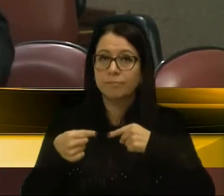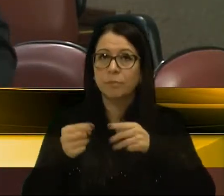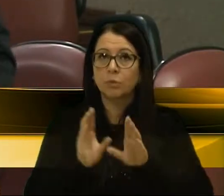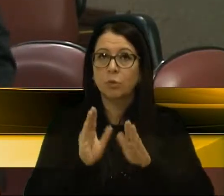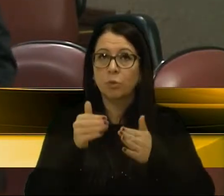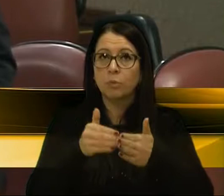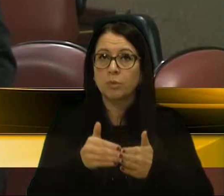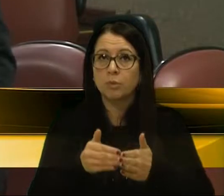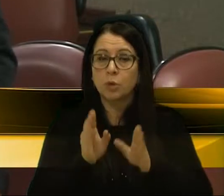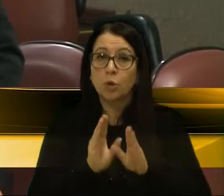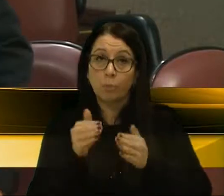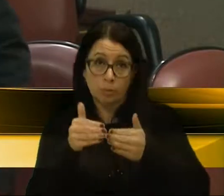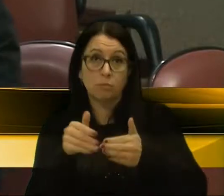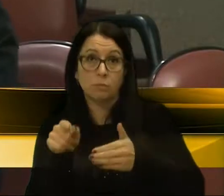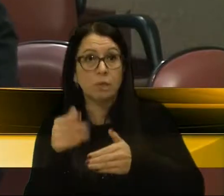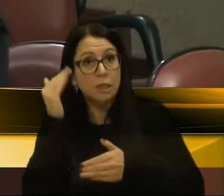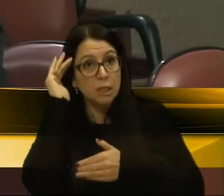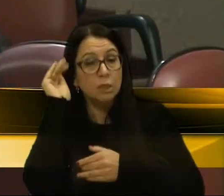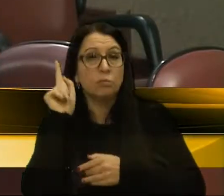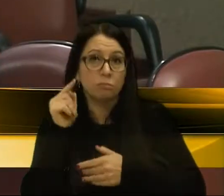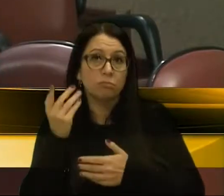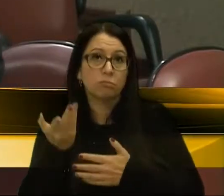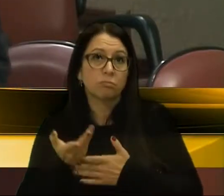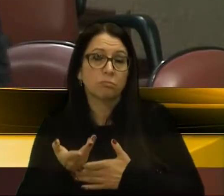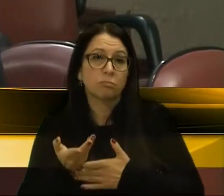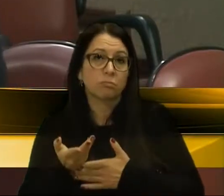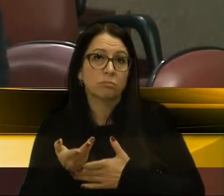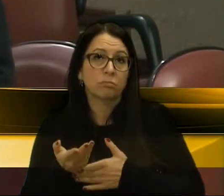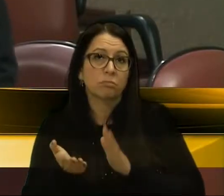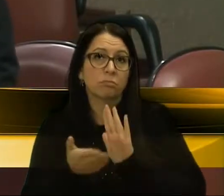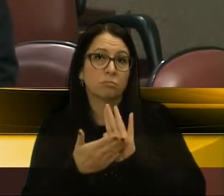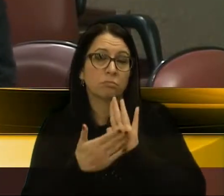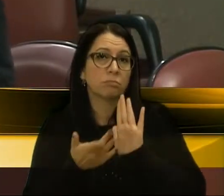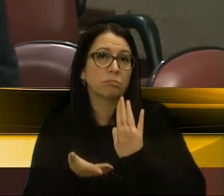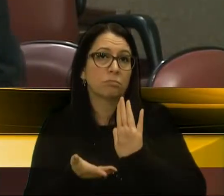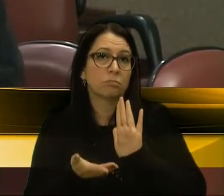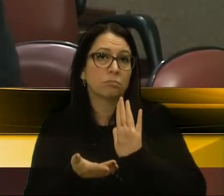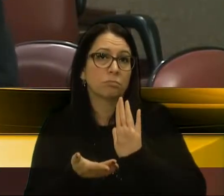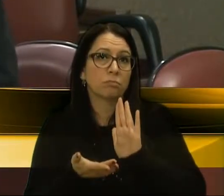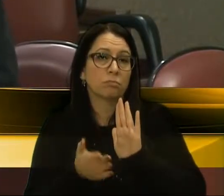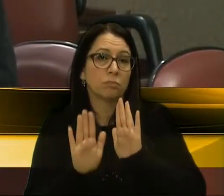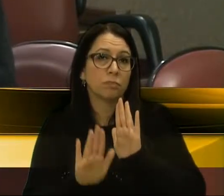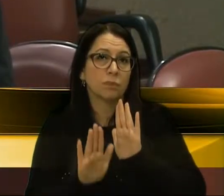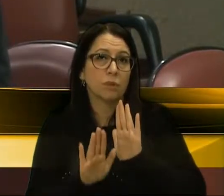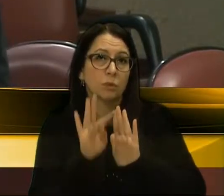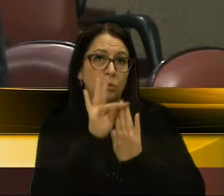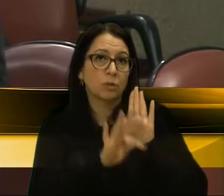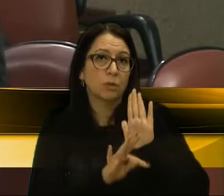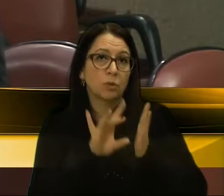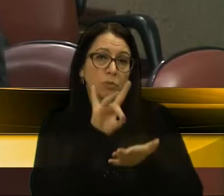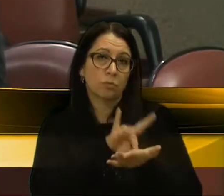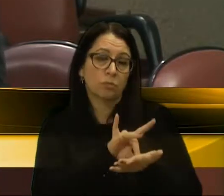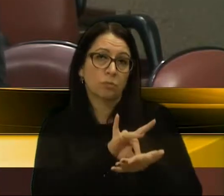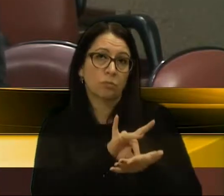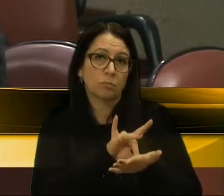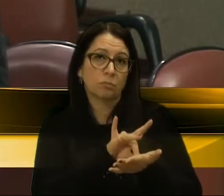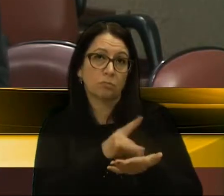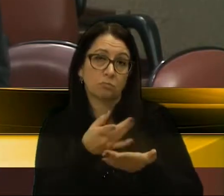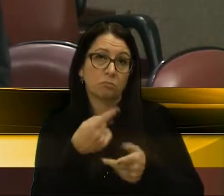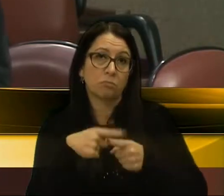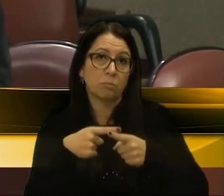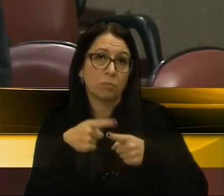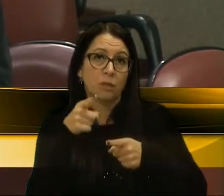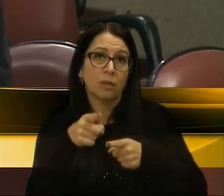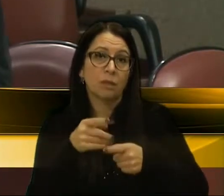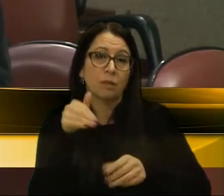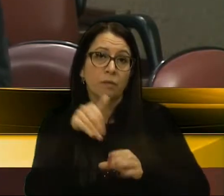comissão e a comissão entendeu, então, de propor a manutenção do texto original, por conta de